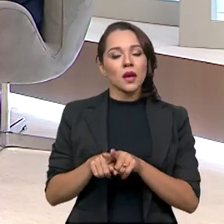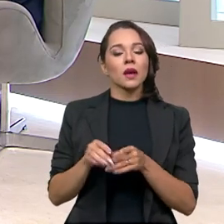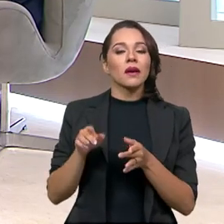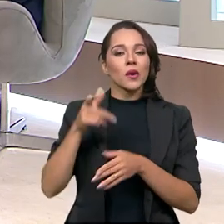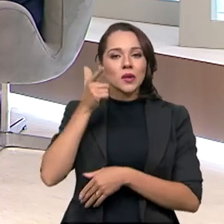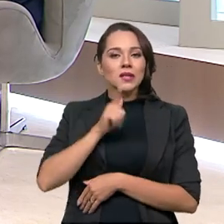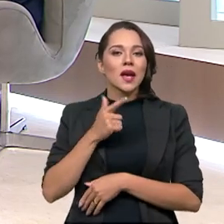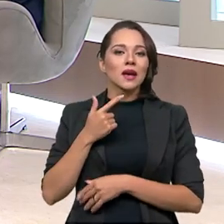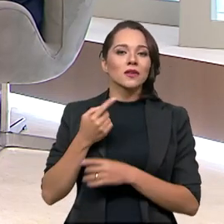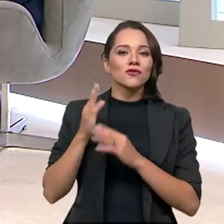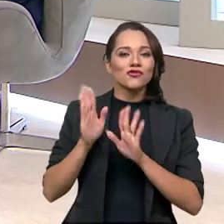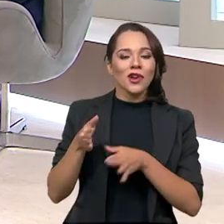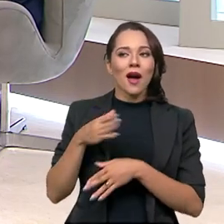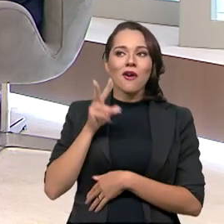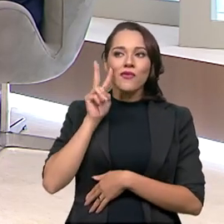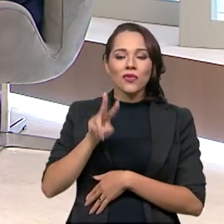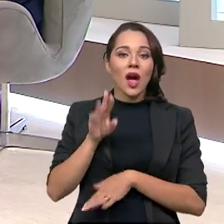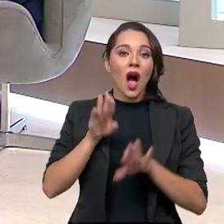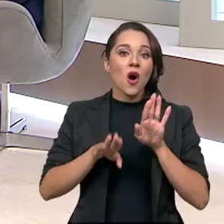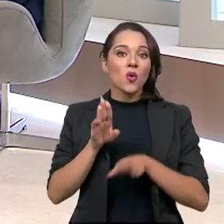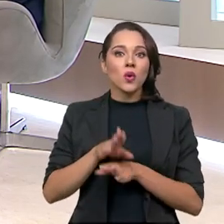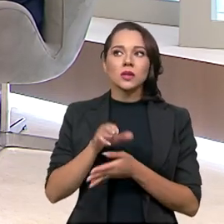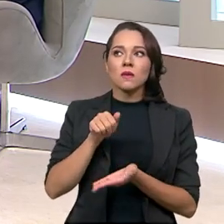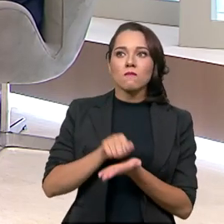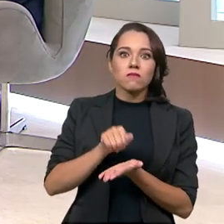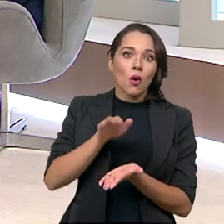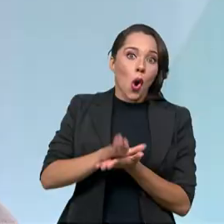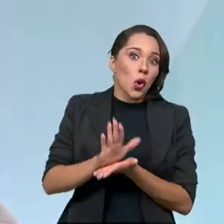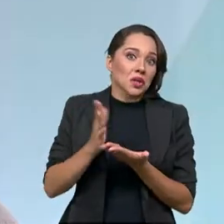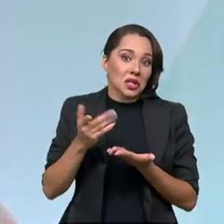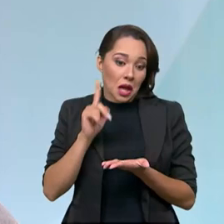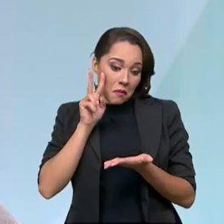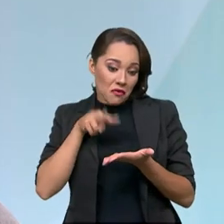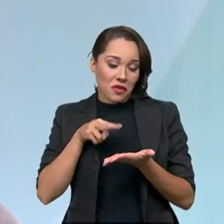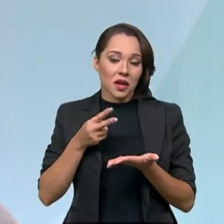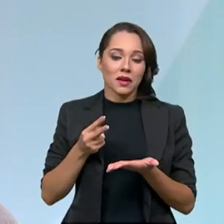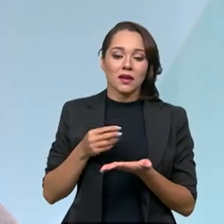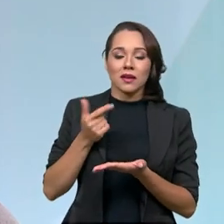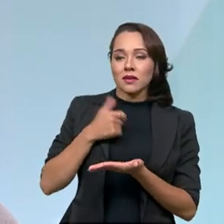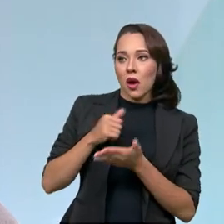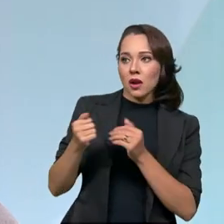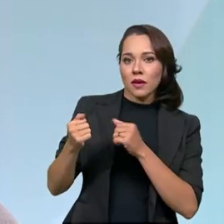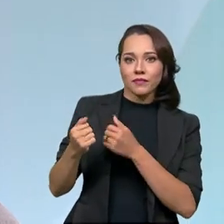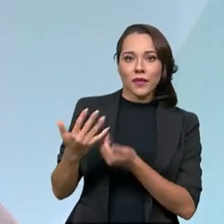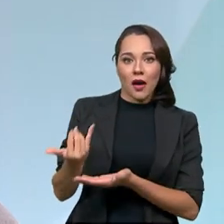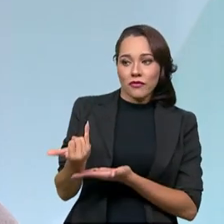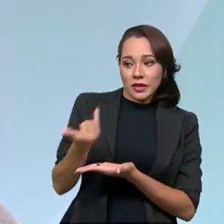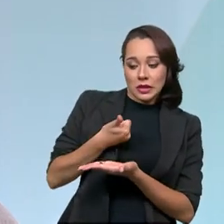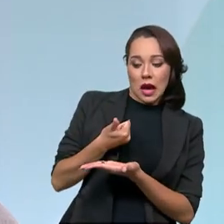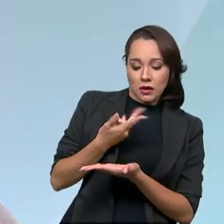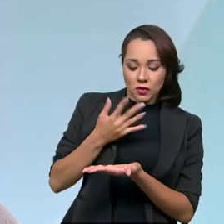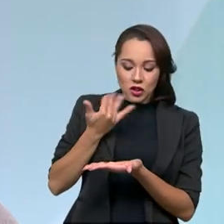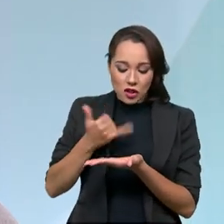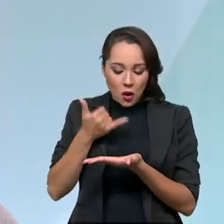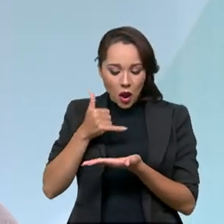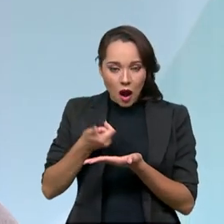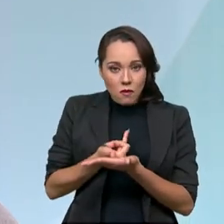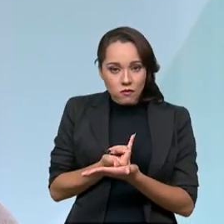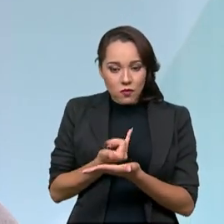trânsito, ele pode também gerenciar eventuais infrações que venha a cometer. Então, ali ele é notificado dessas infrações,